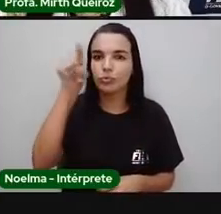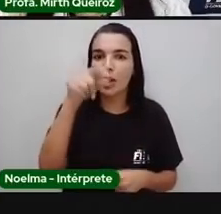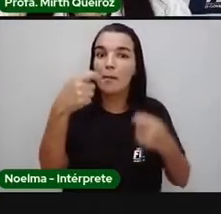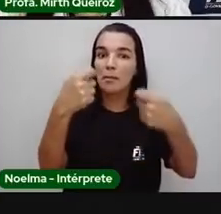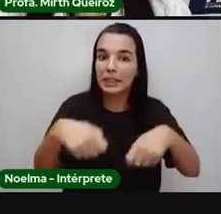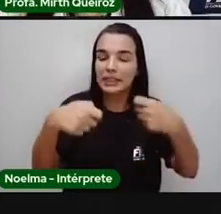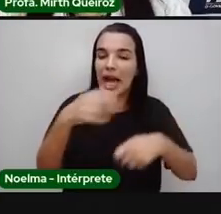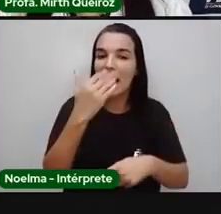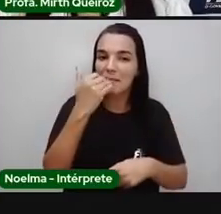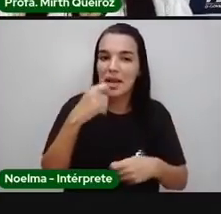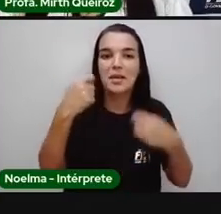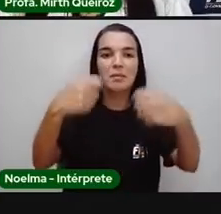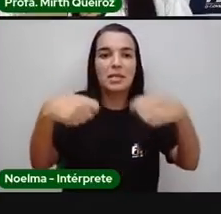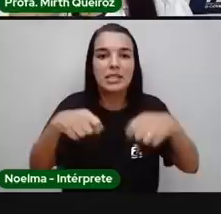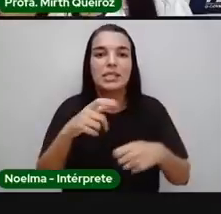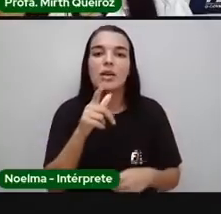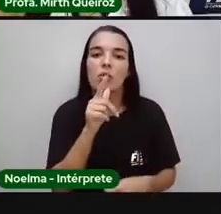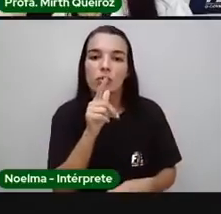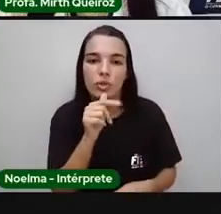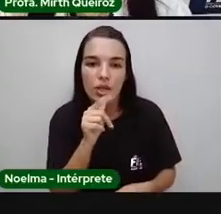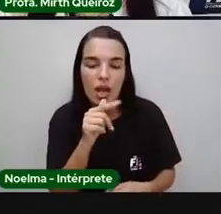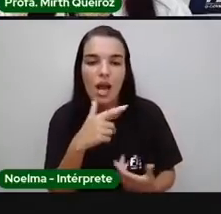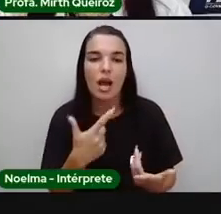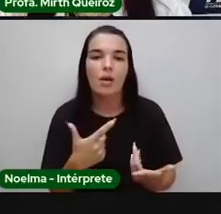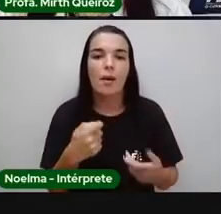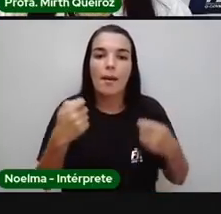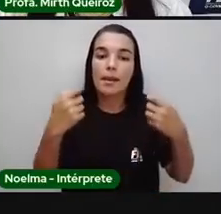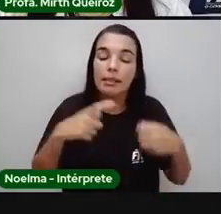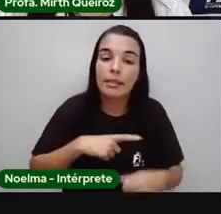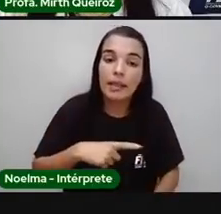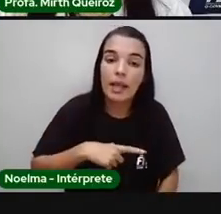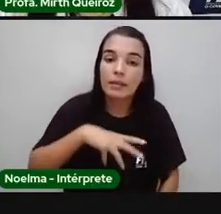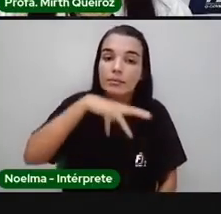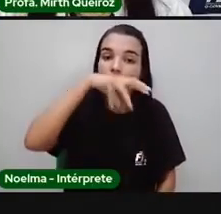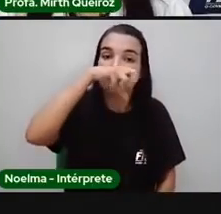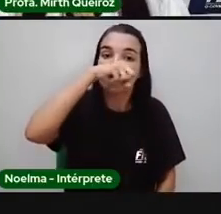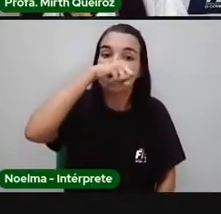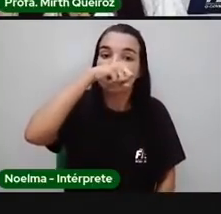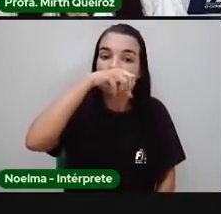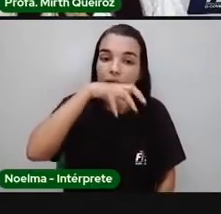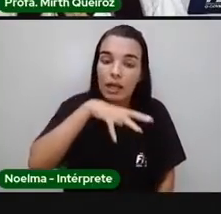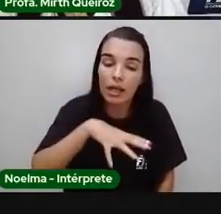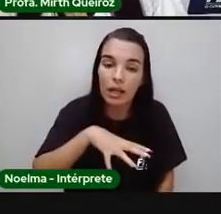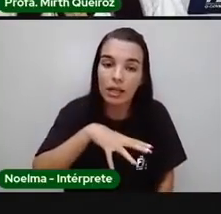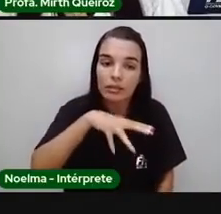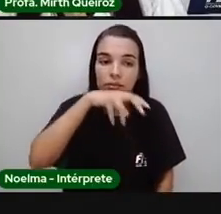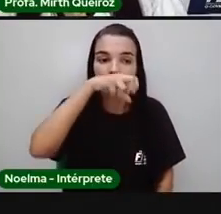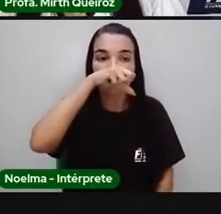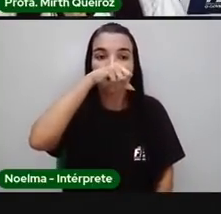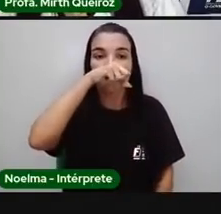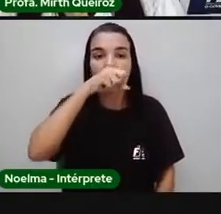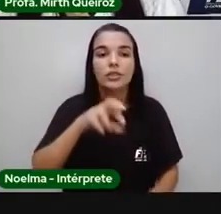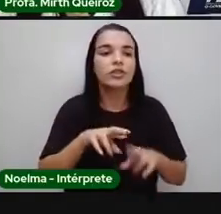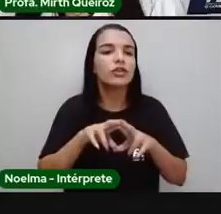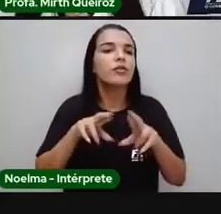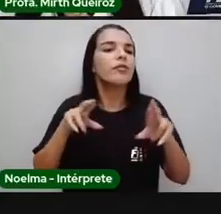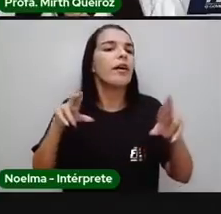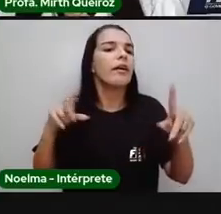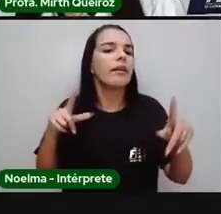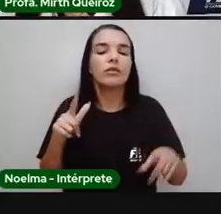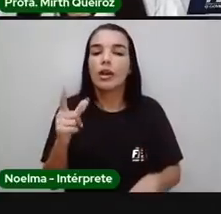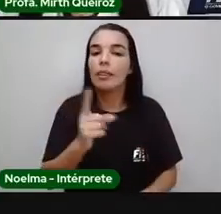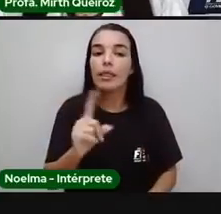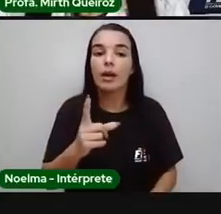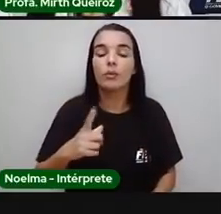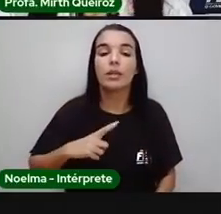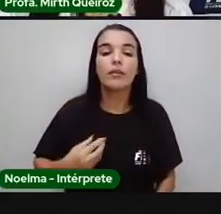precisam de água e eles respiram. O que tem de diferente, então, com os seres não